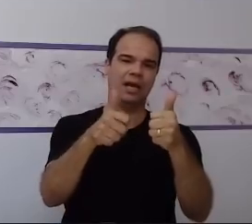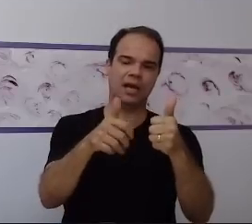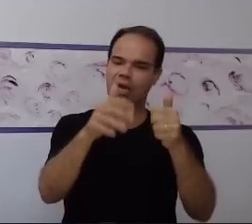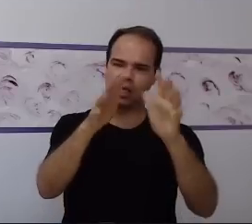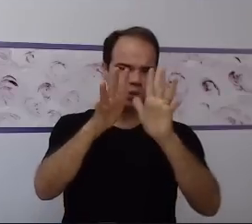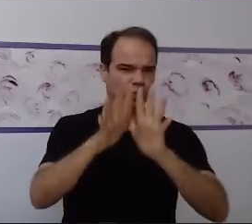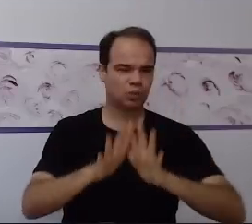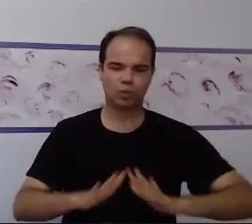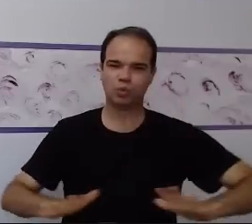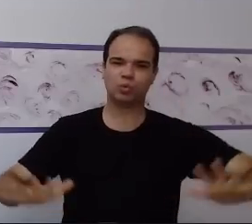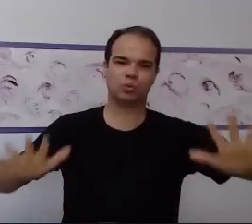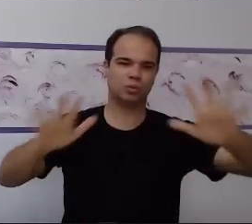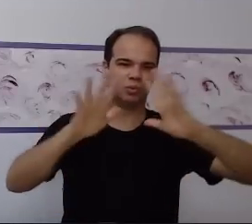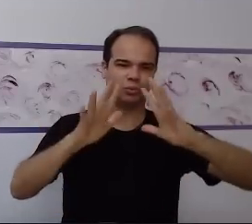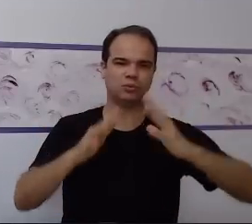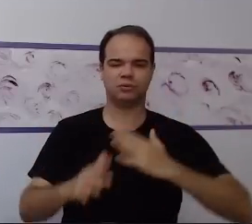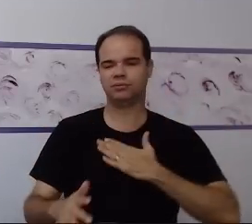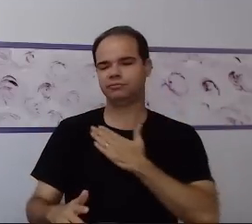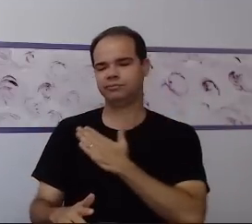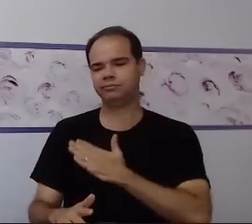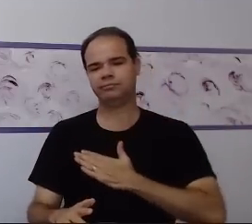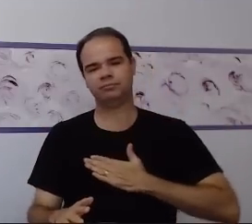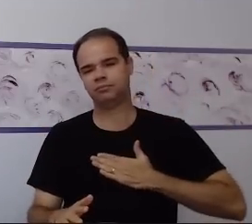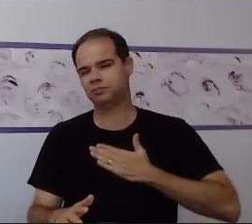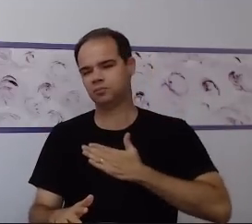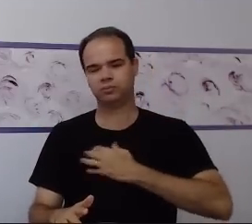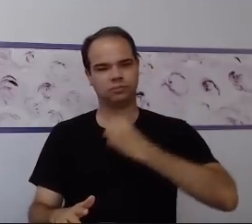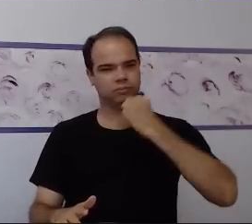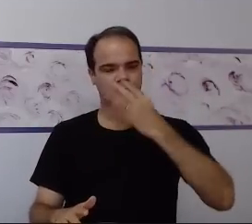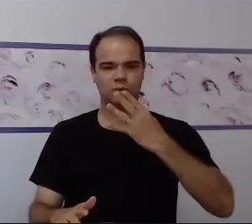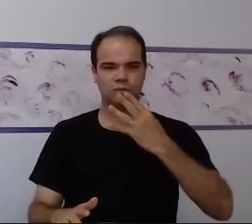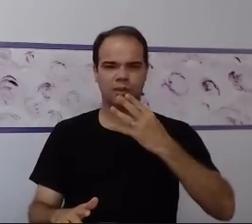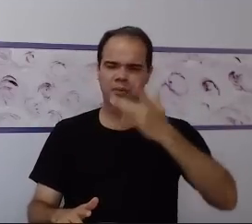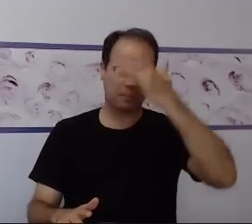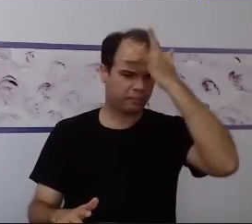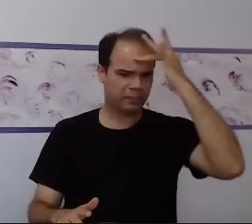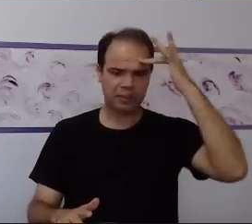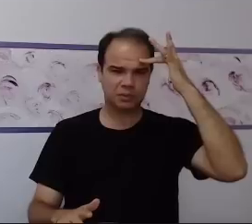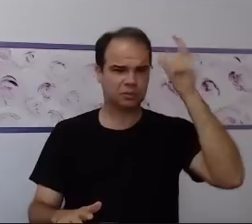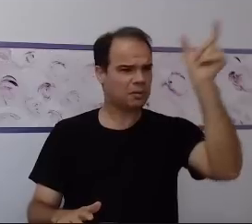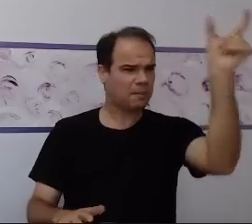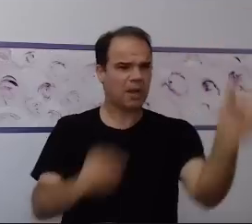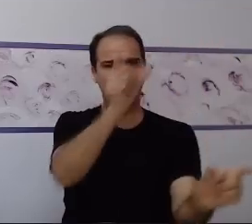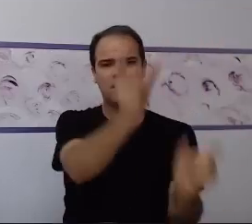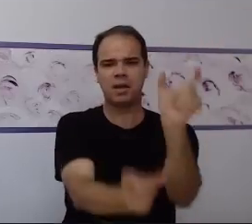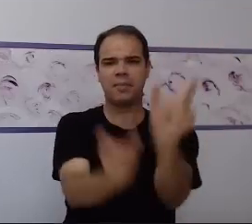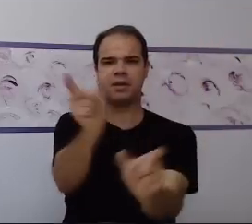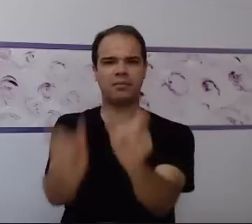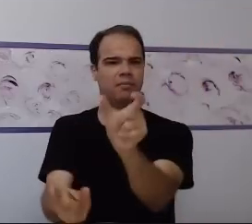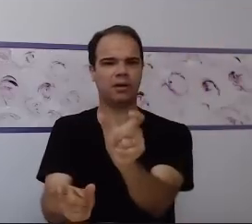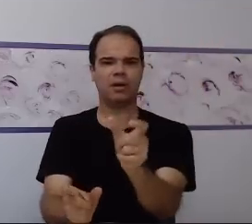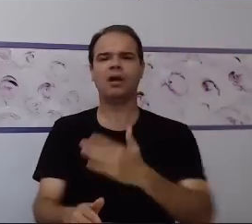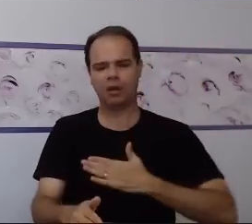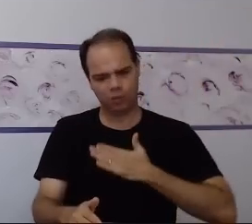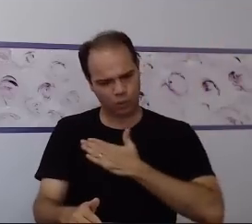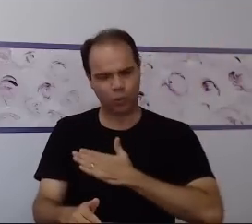necessita da massagem no ego. Não é assim? E não é diferente quando se fala de criança com deficiência intelectual, não é diferente quando